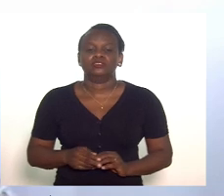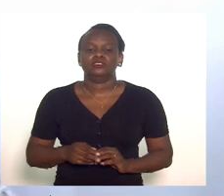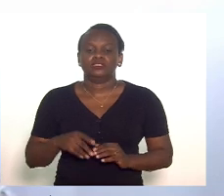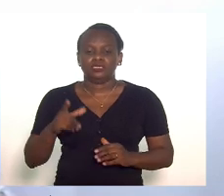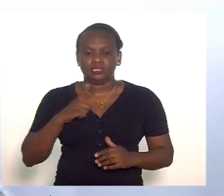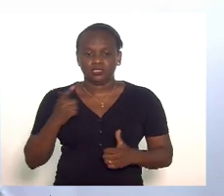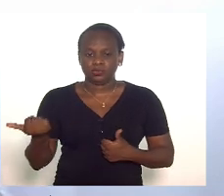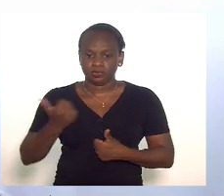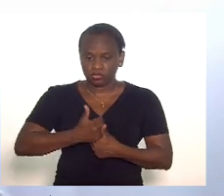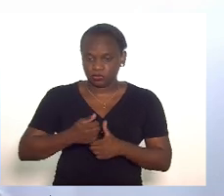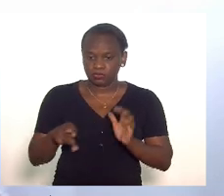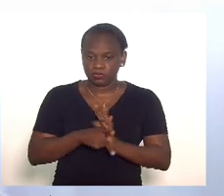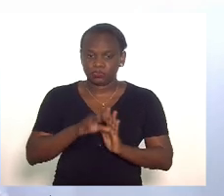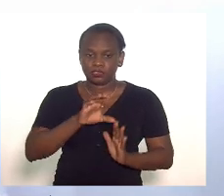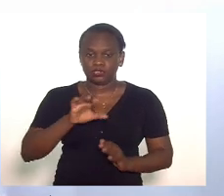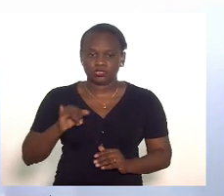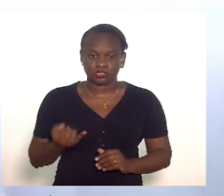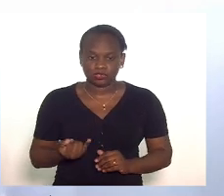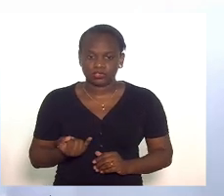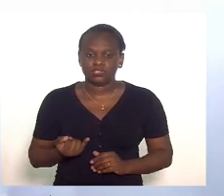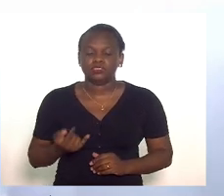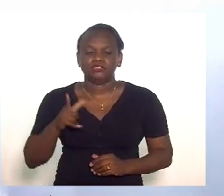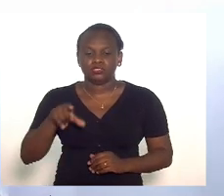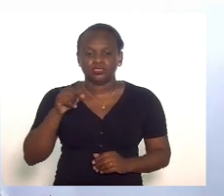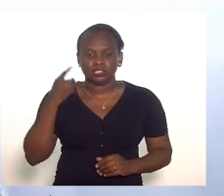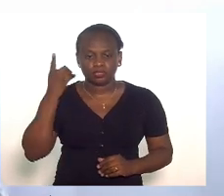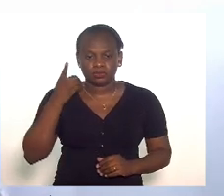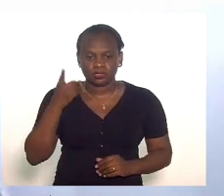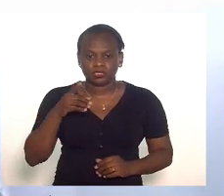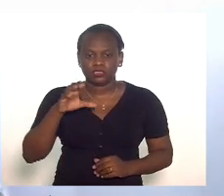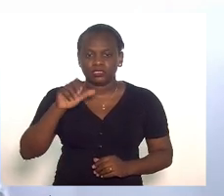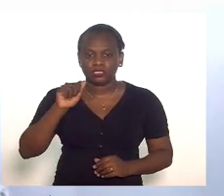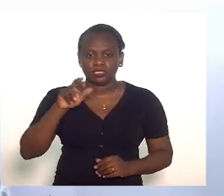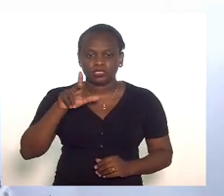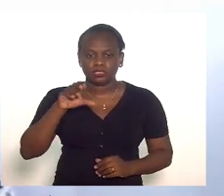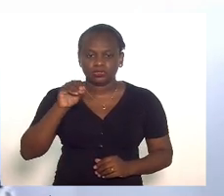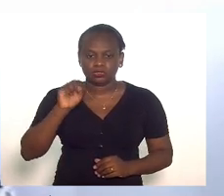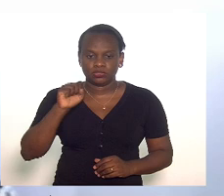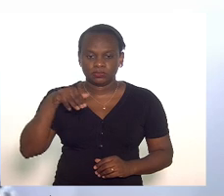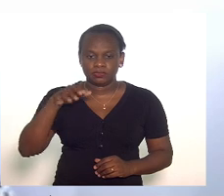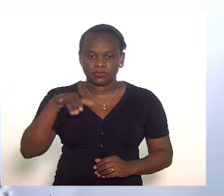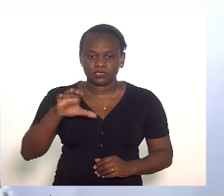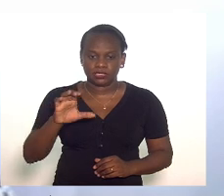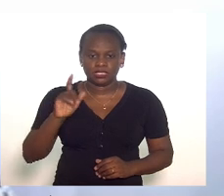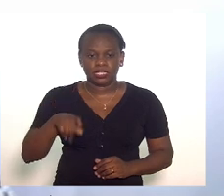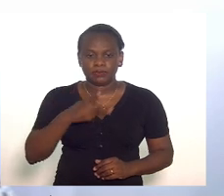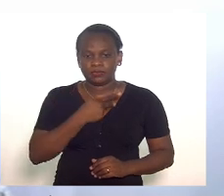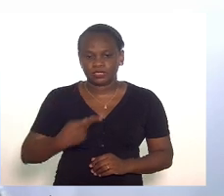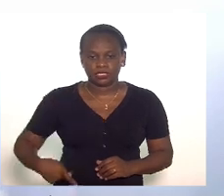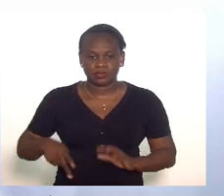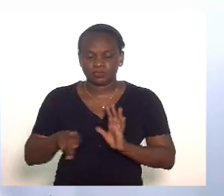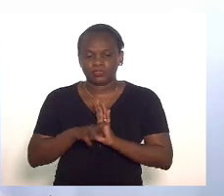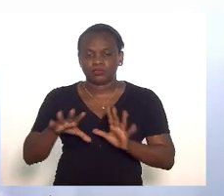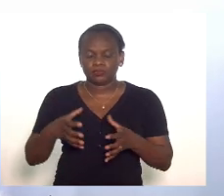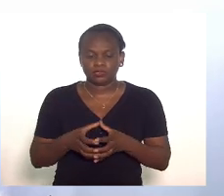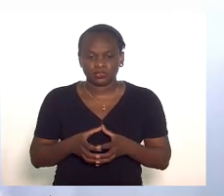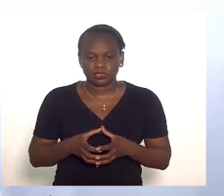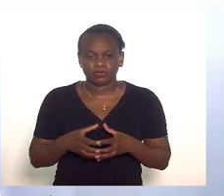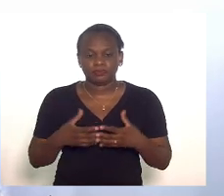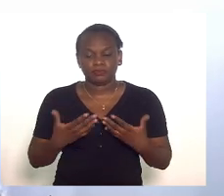substitutivo da CCJ vou designar o deputado Carlos Mink que é o presidente da comissão embora